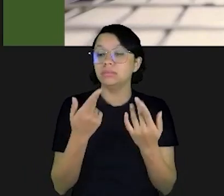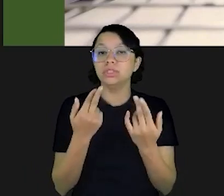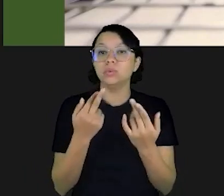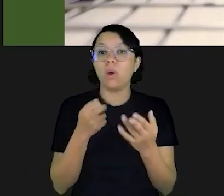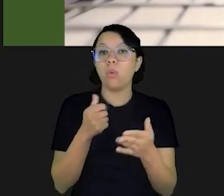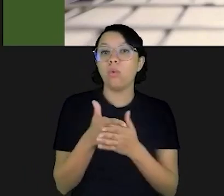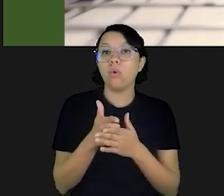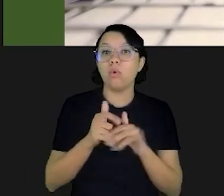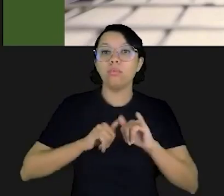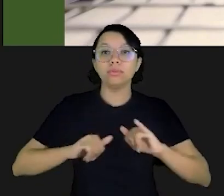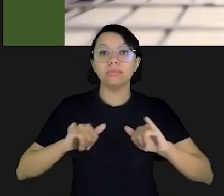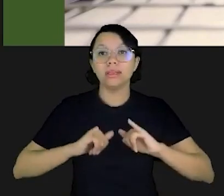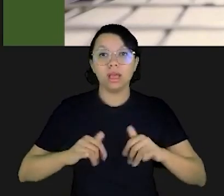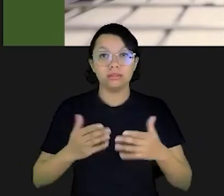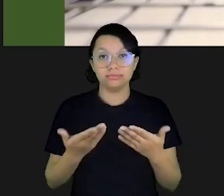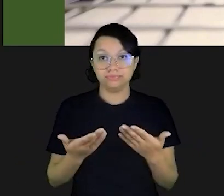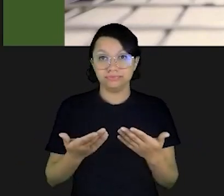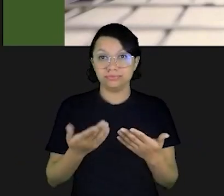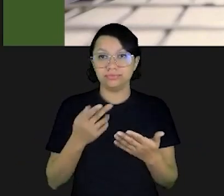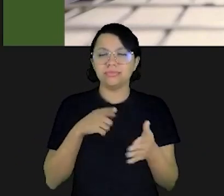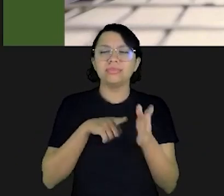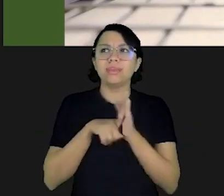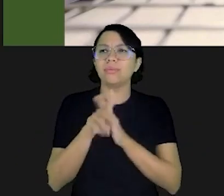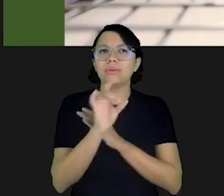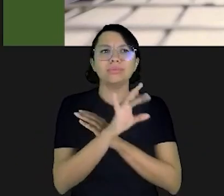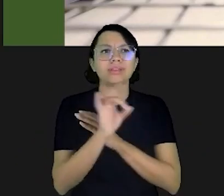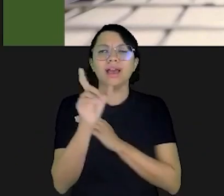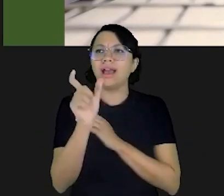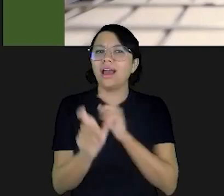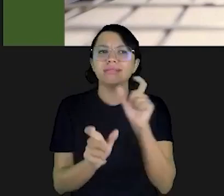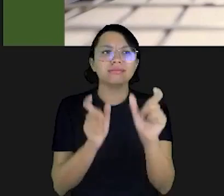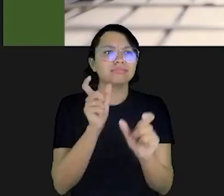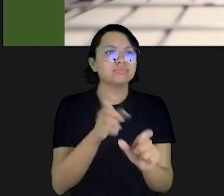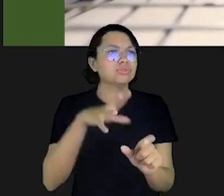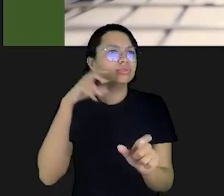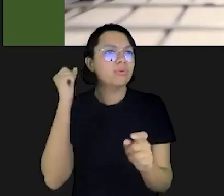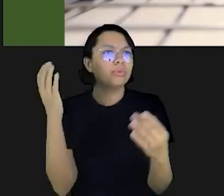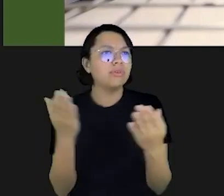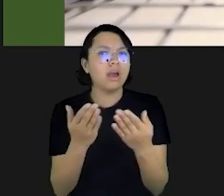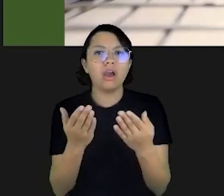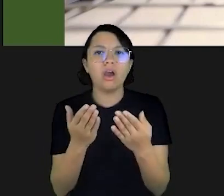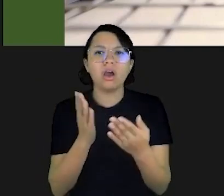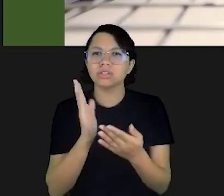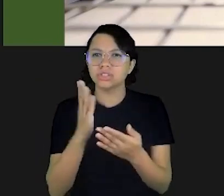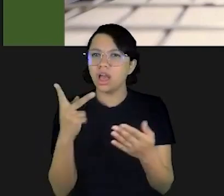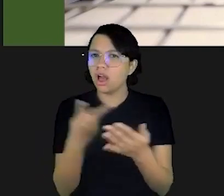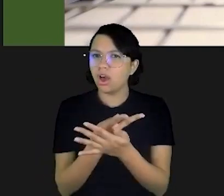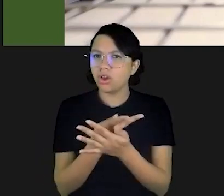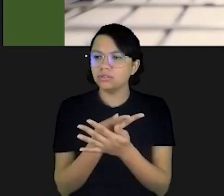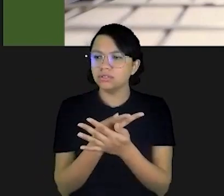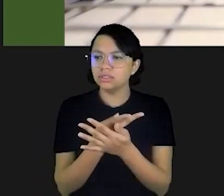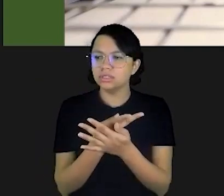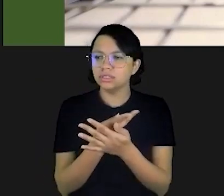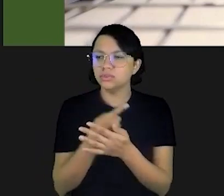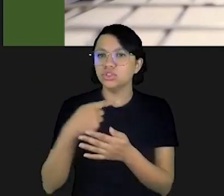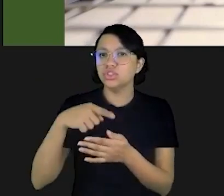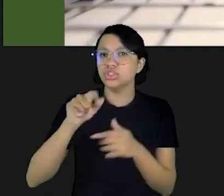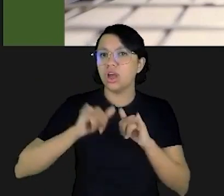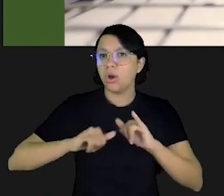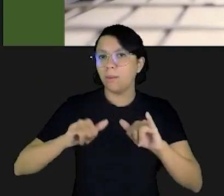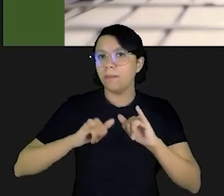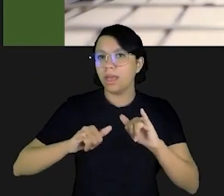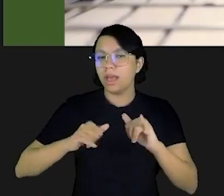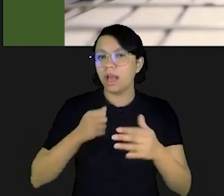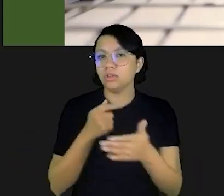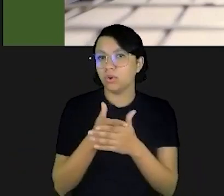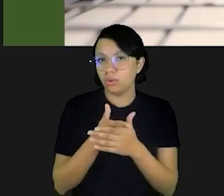fazer uma compra de supermercado. E aí eu pergunto a cada um de vocês que nos ouvem aqui agora. Já lhes aconteceu alguma vez na vida de ir ao